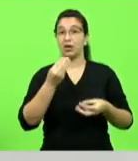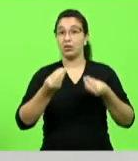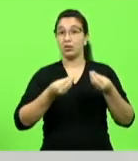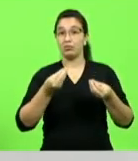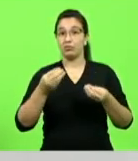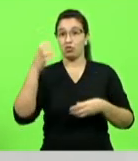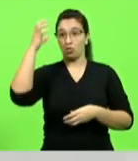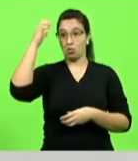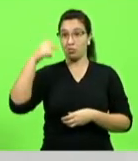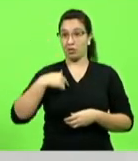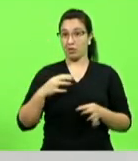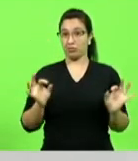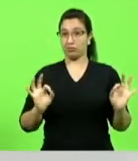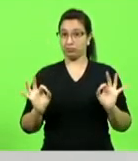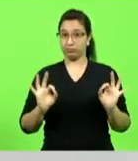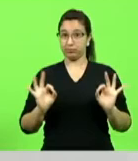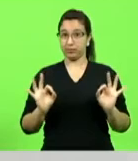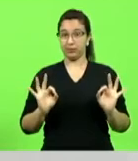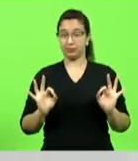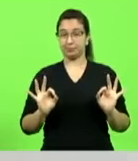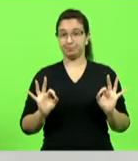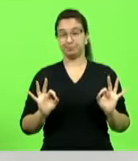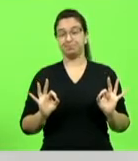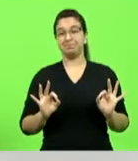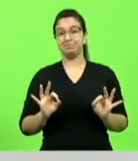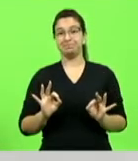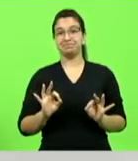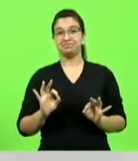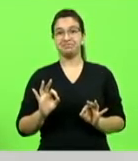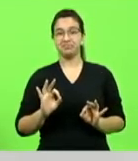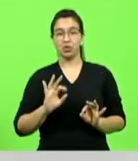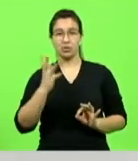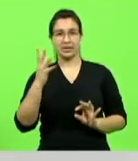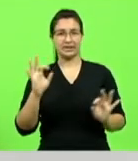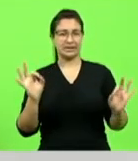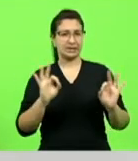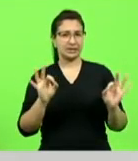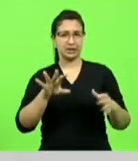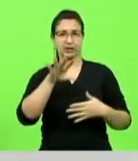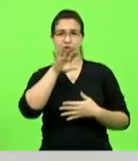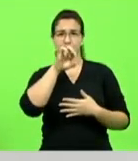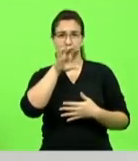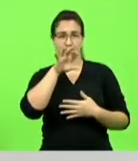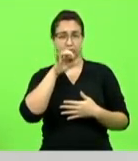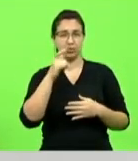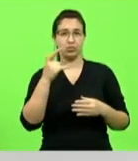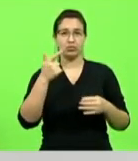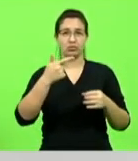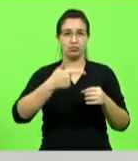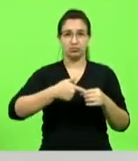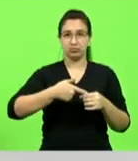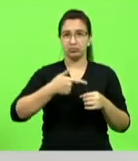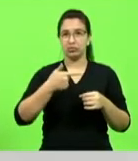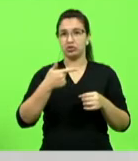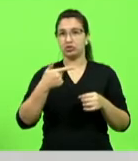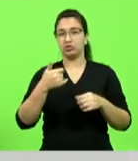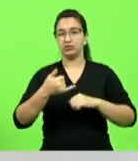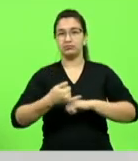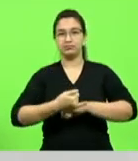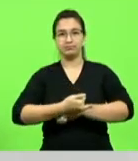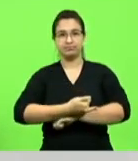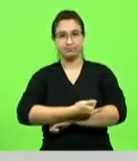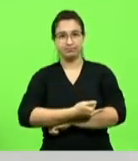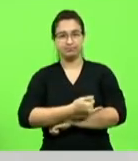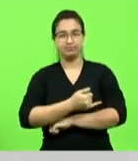nada absolutamente nada acontece desde respiradores a combustível a infraestrutura de